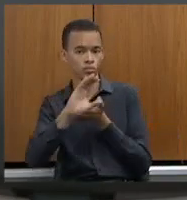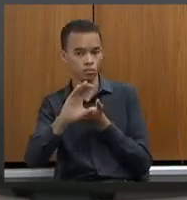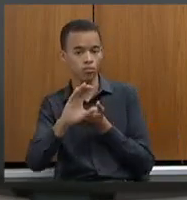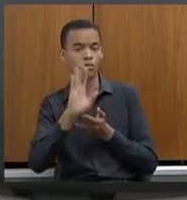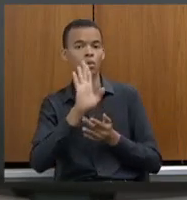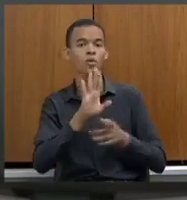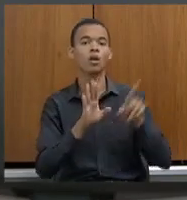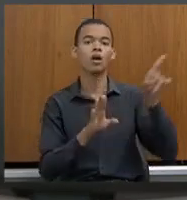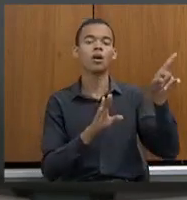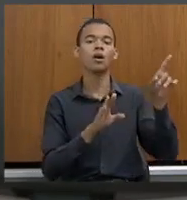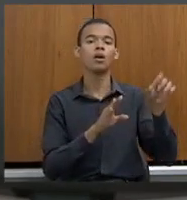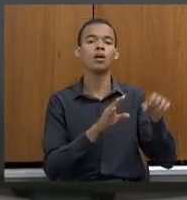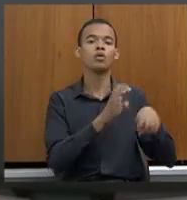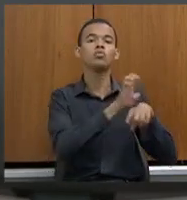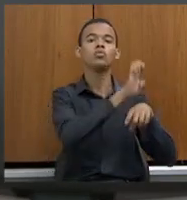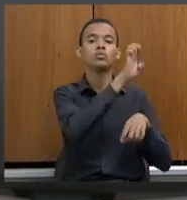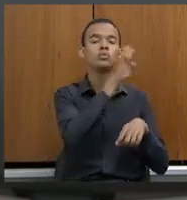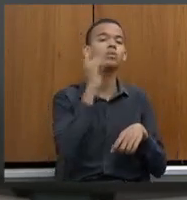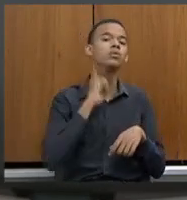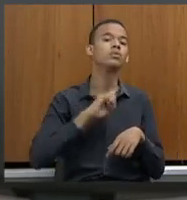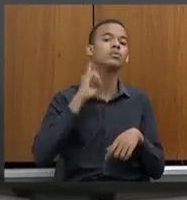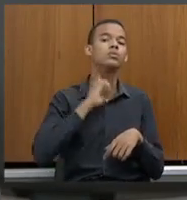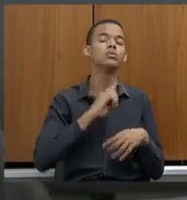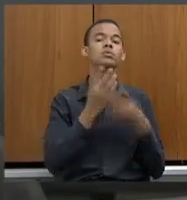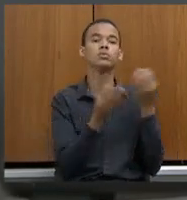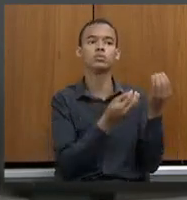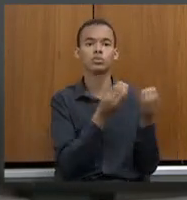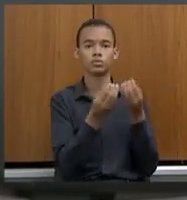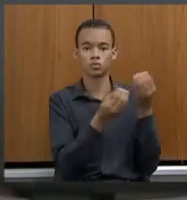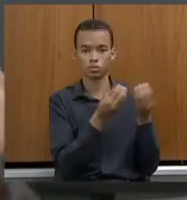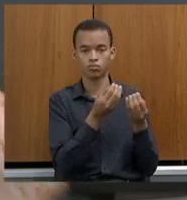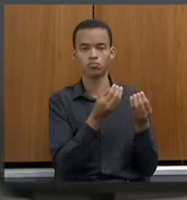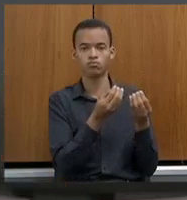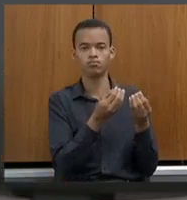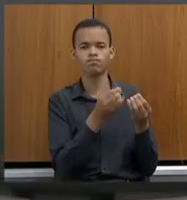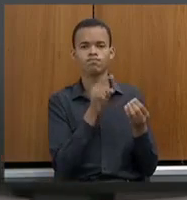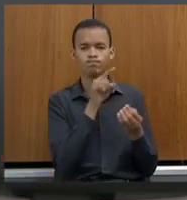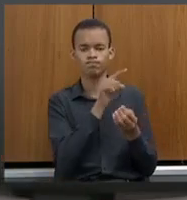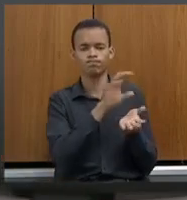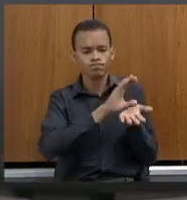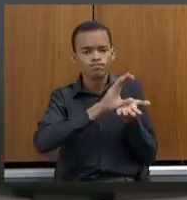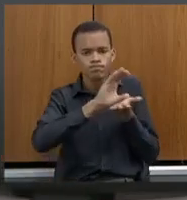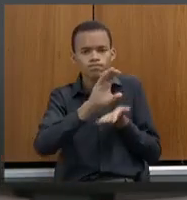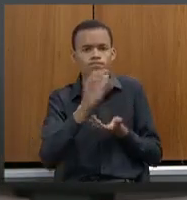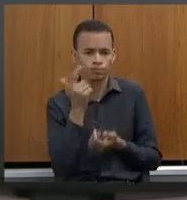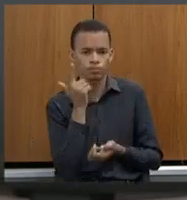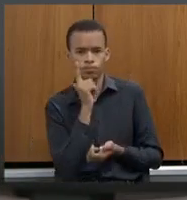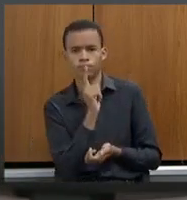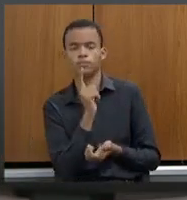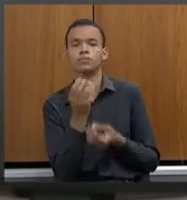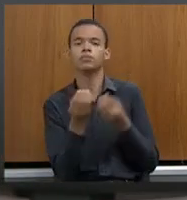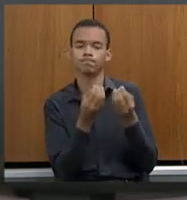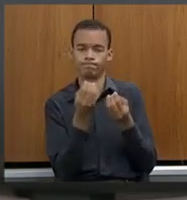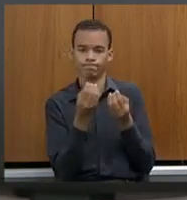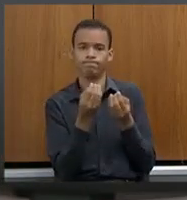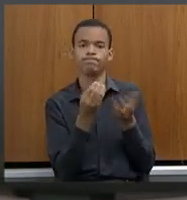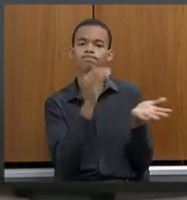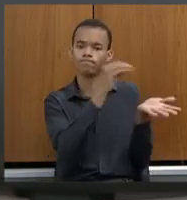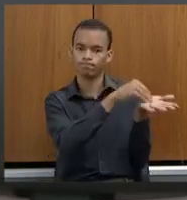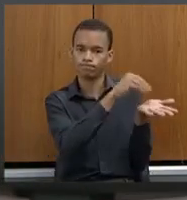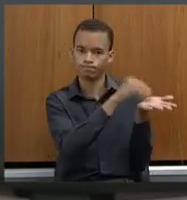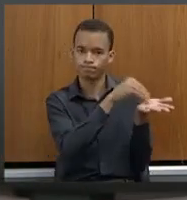Do Estado. É do Tesouro Estadual, na rubrica investimento, porque a gente tem notado a